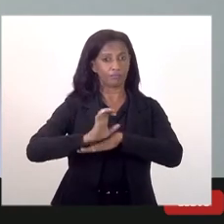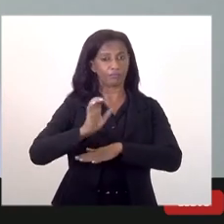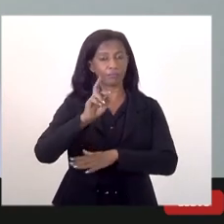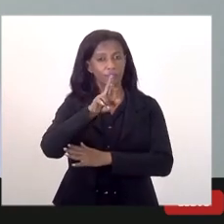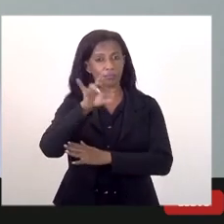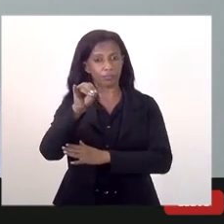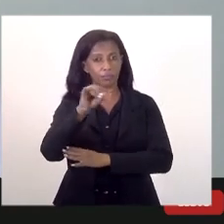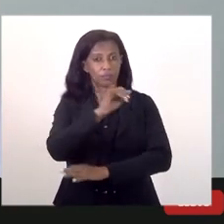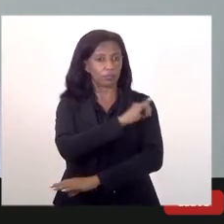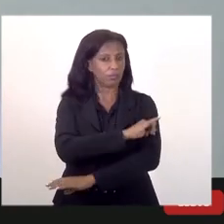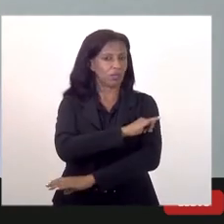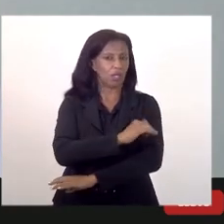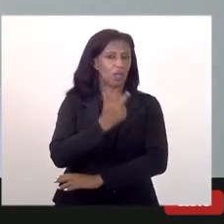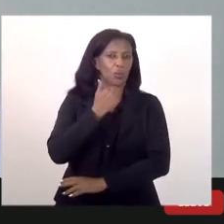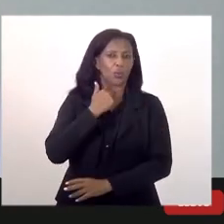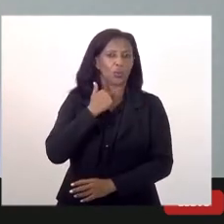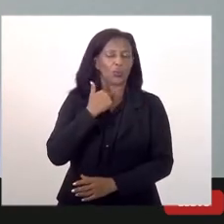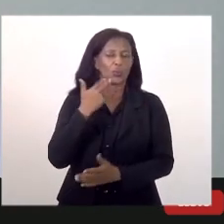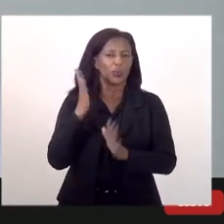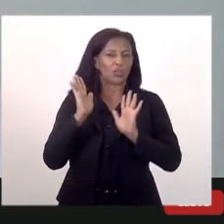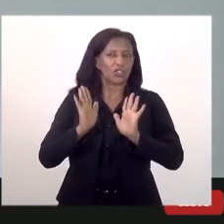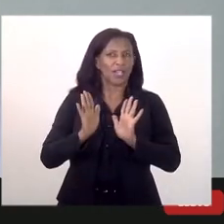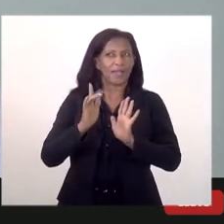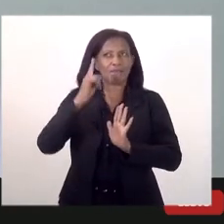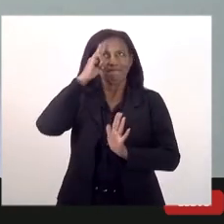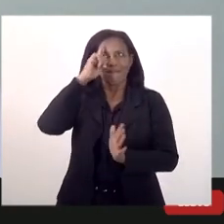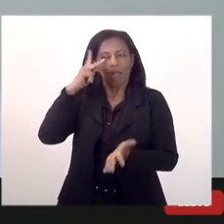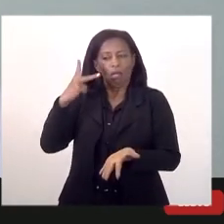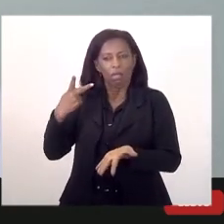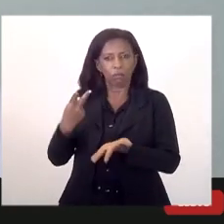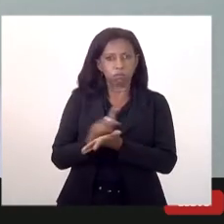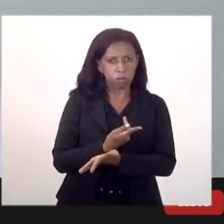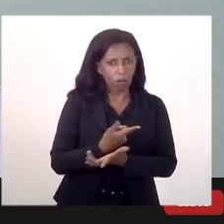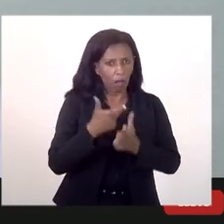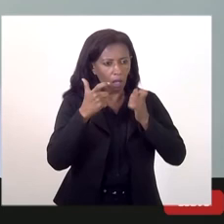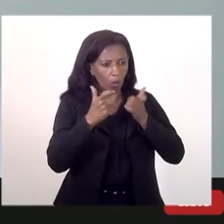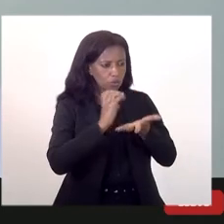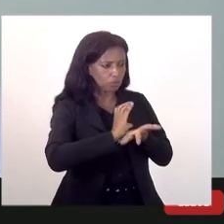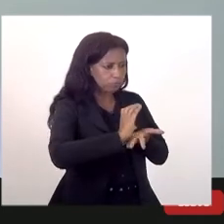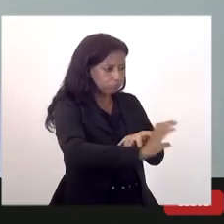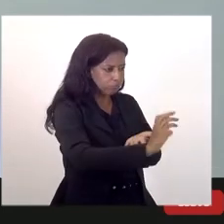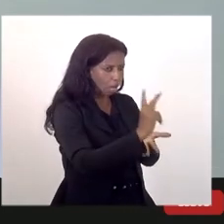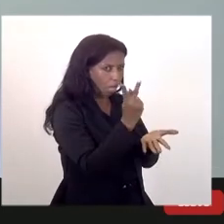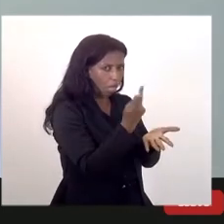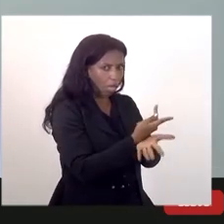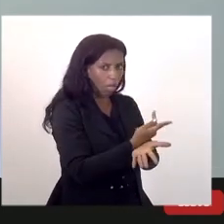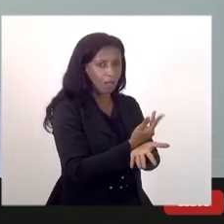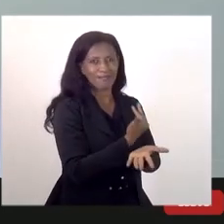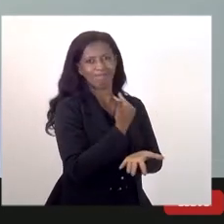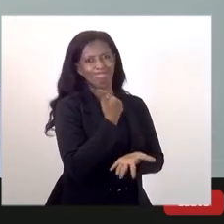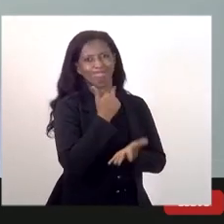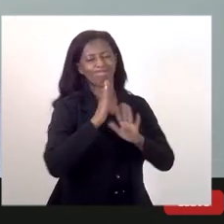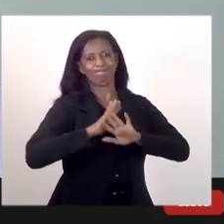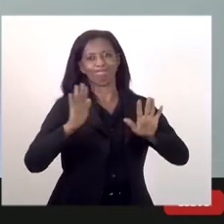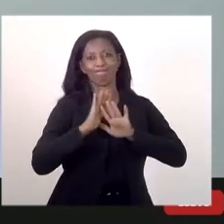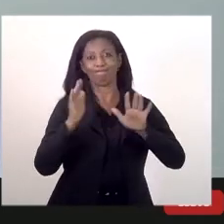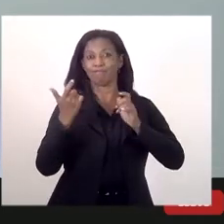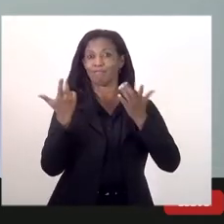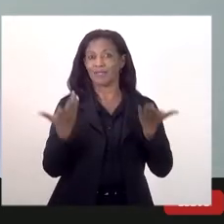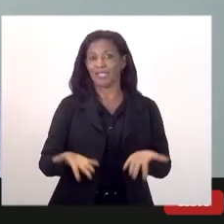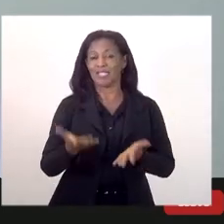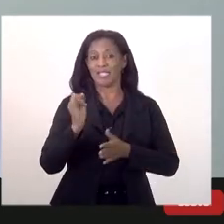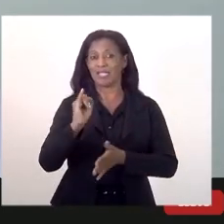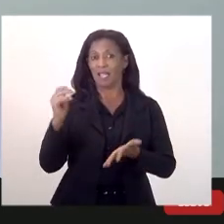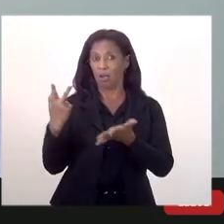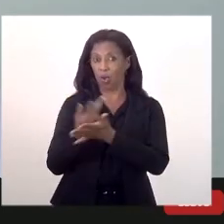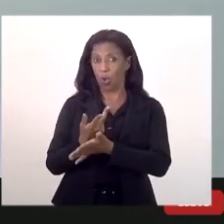simplesmente não se pode mais dar o luxo de errar aonde investir e quando eu digo errar aonde investir o estado do